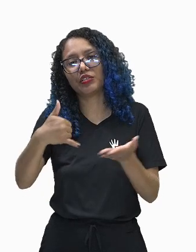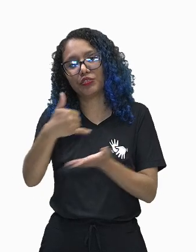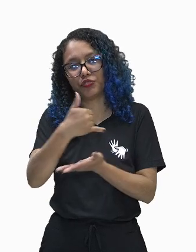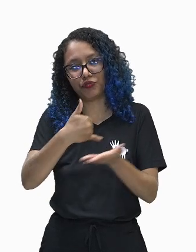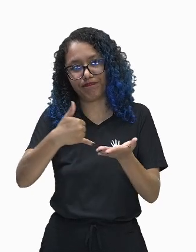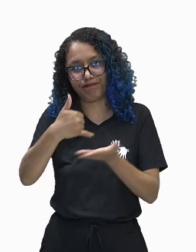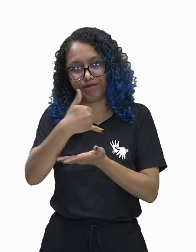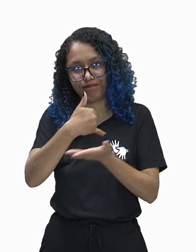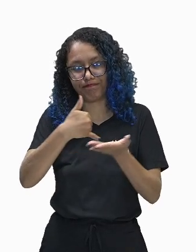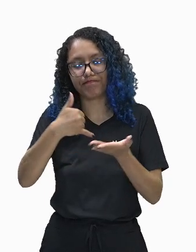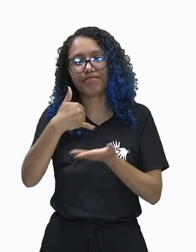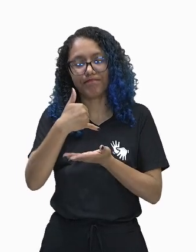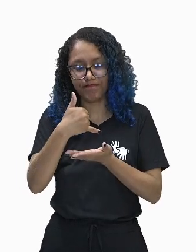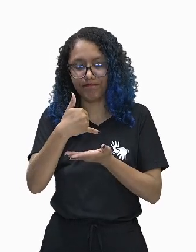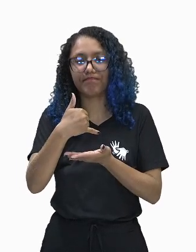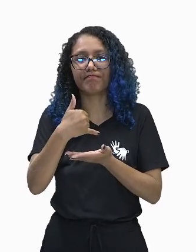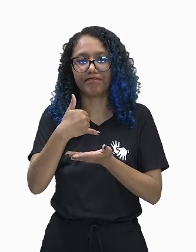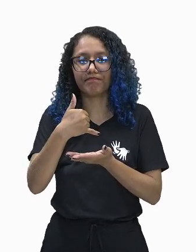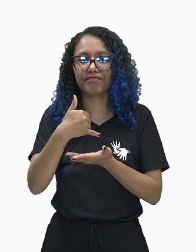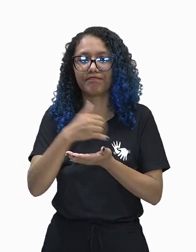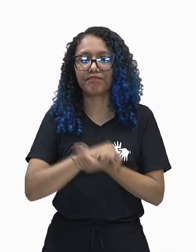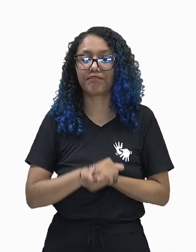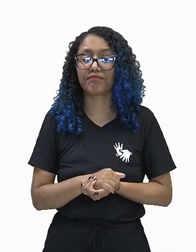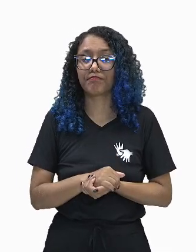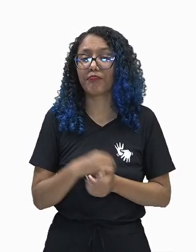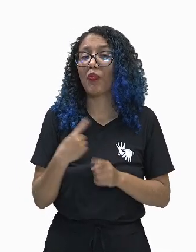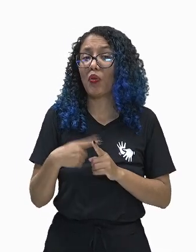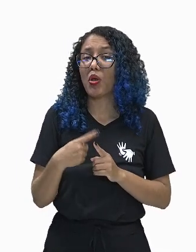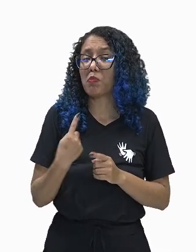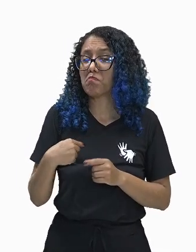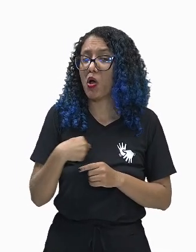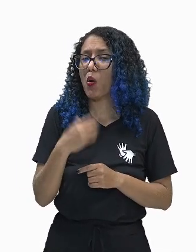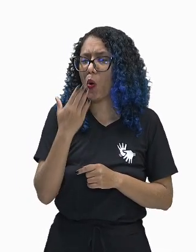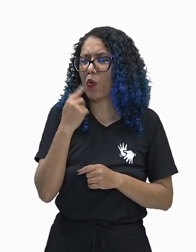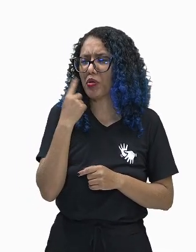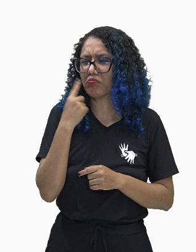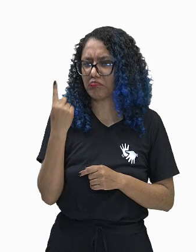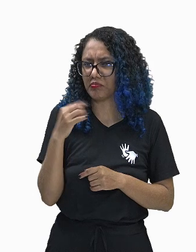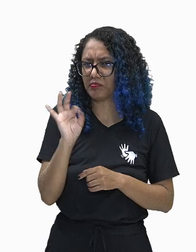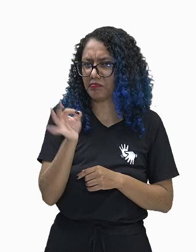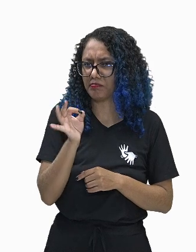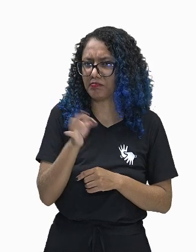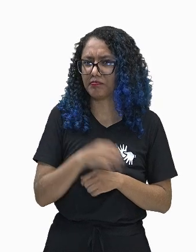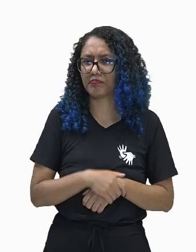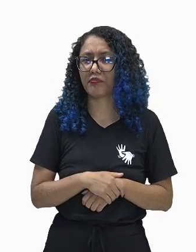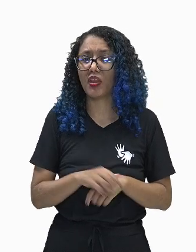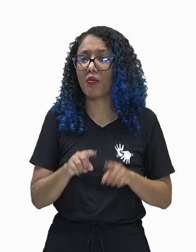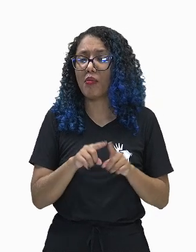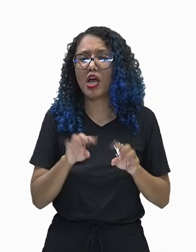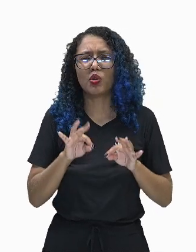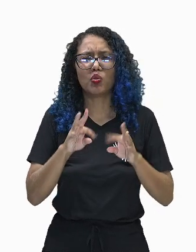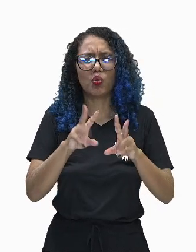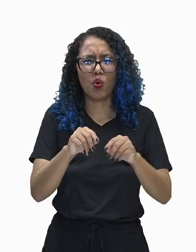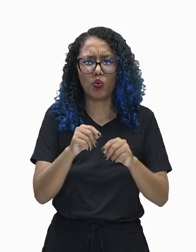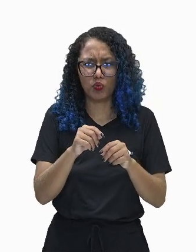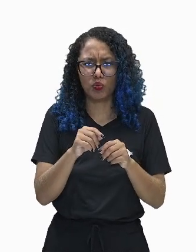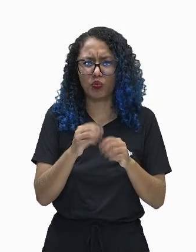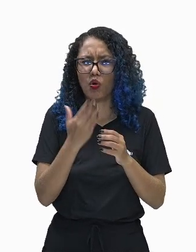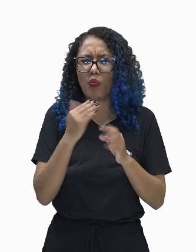alimentar, considerando que a gente se alimenta dessa amostra aí. Isso aí não é uma dieta para todos, mas é uma dieta